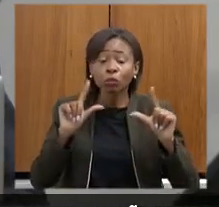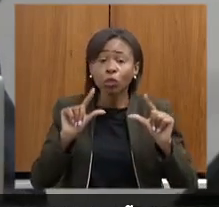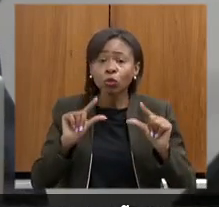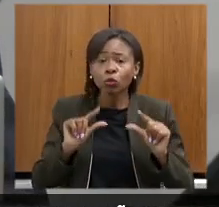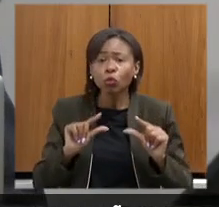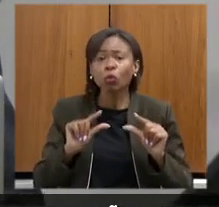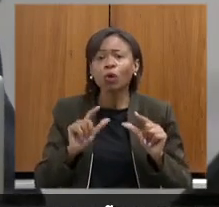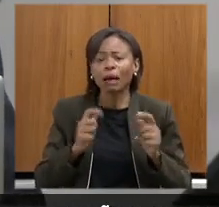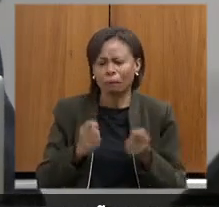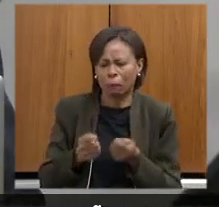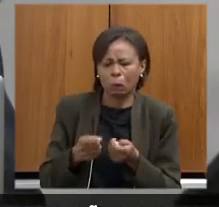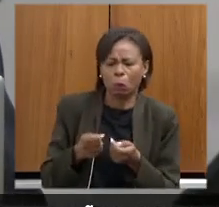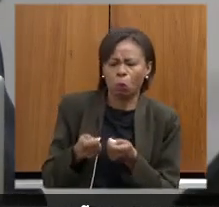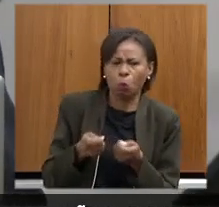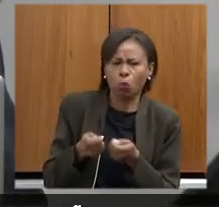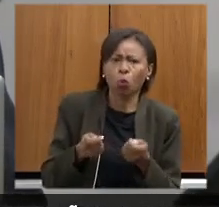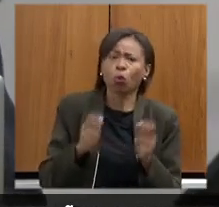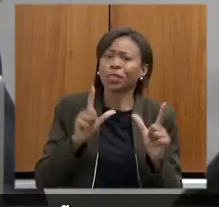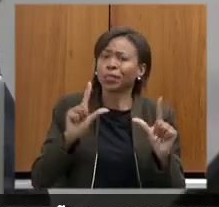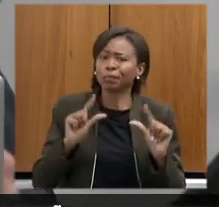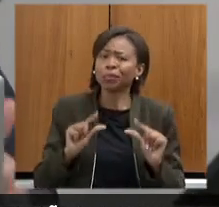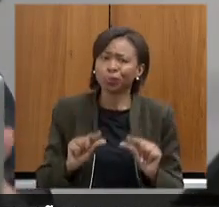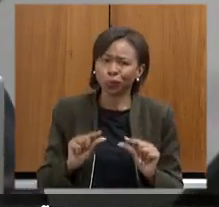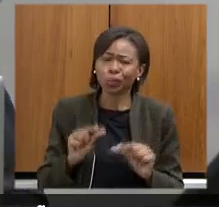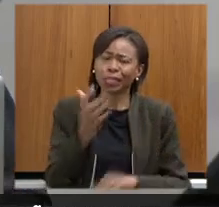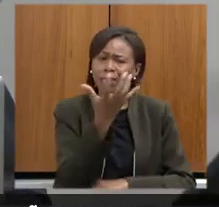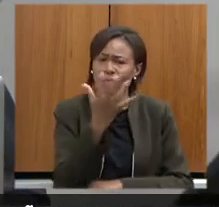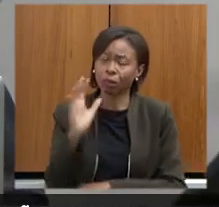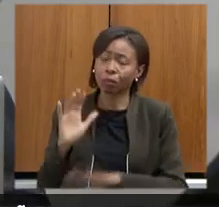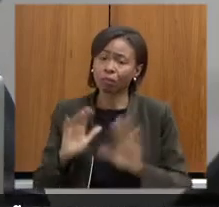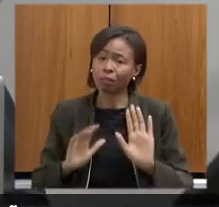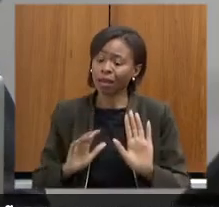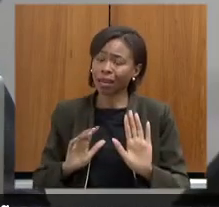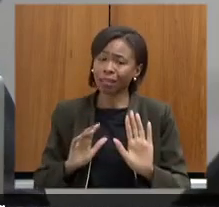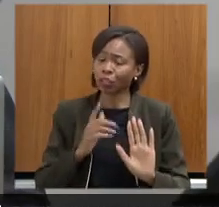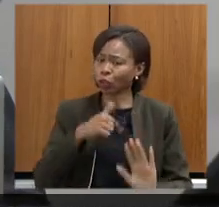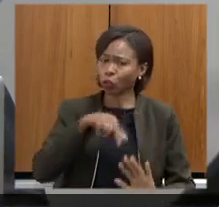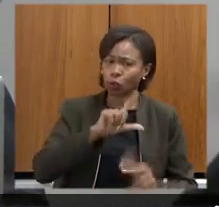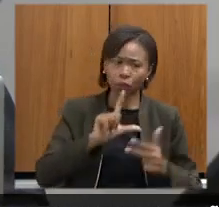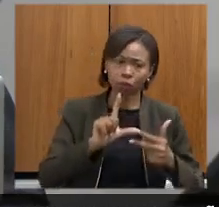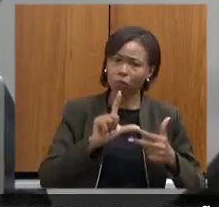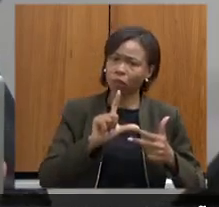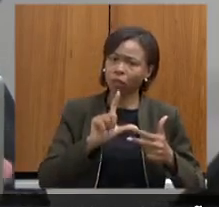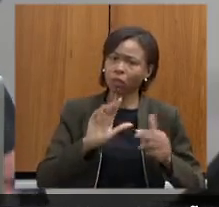que ir na contramão desse anseio, entender e